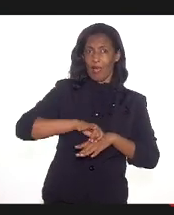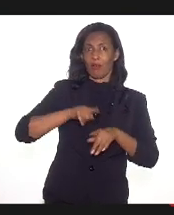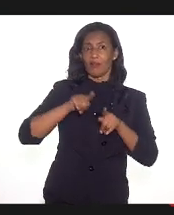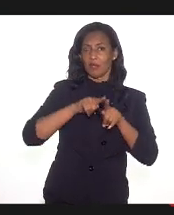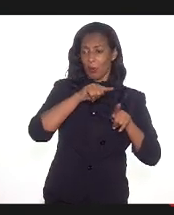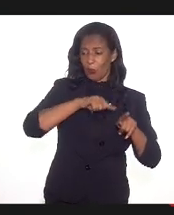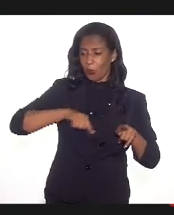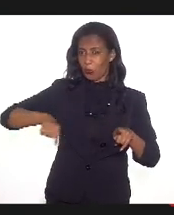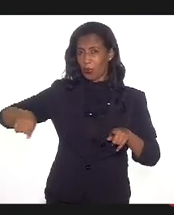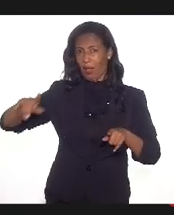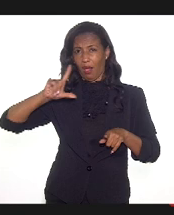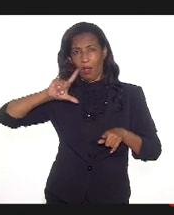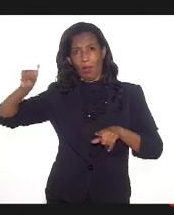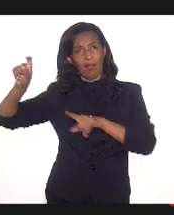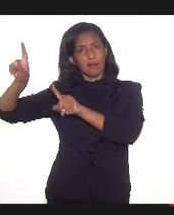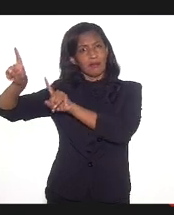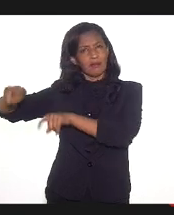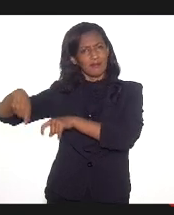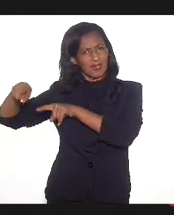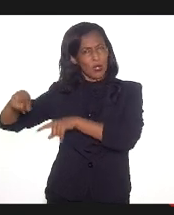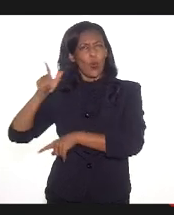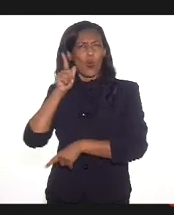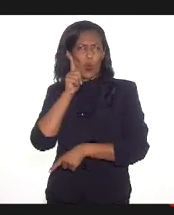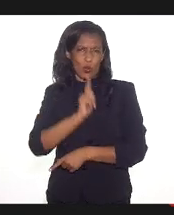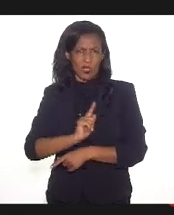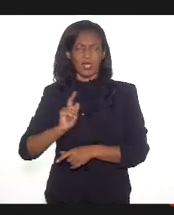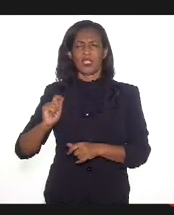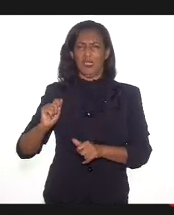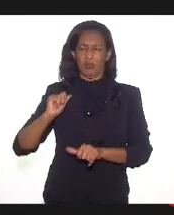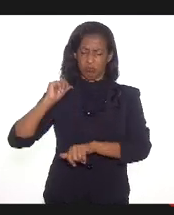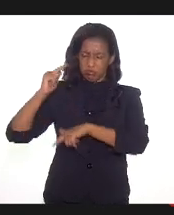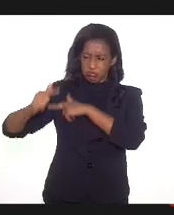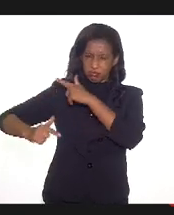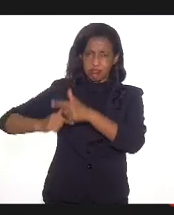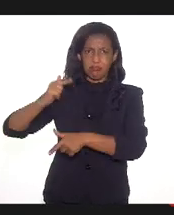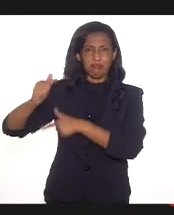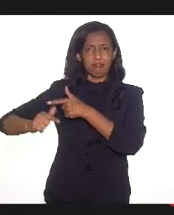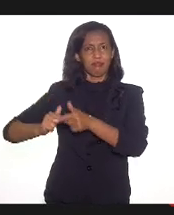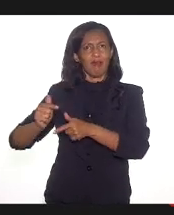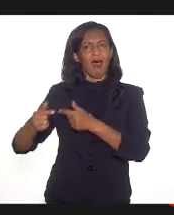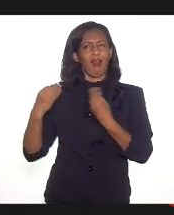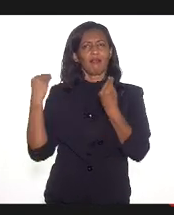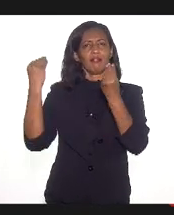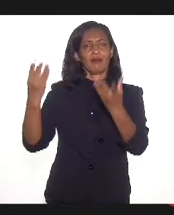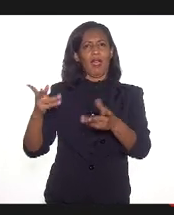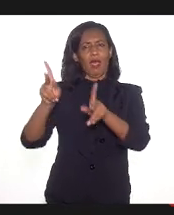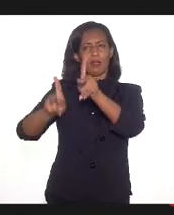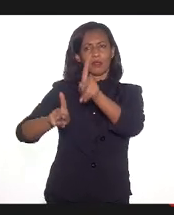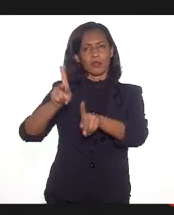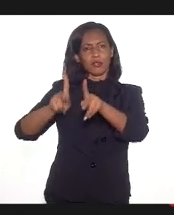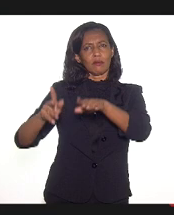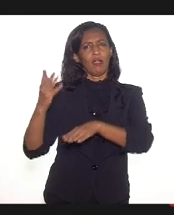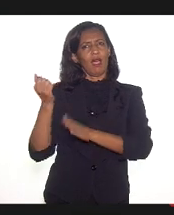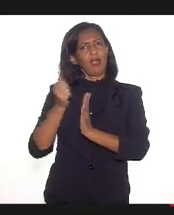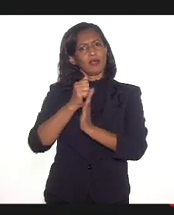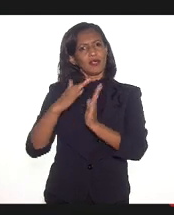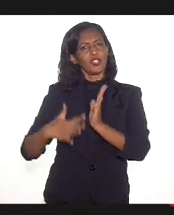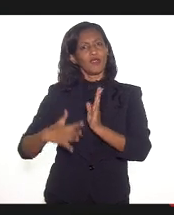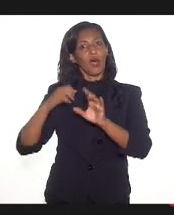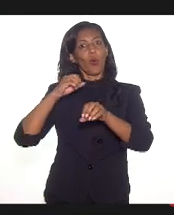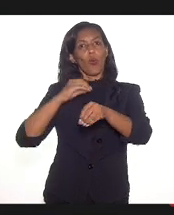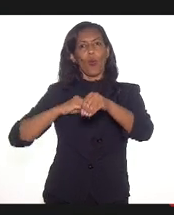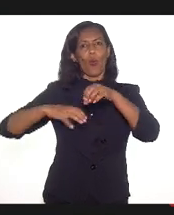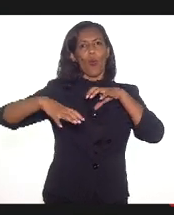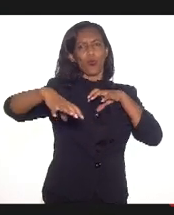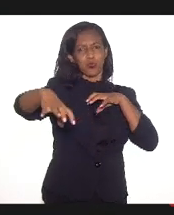conseguiram se reinventar e conseguiram levar ao público as atividades de forma online.